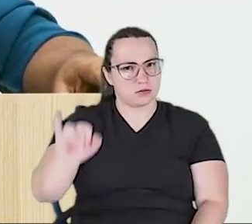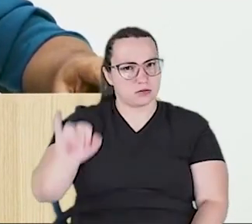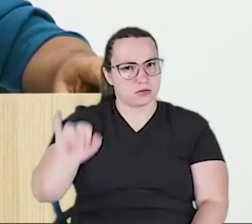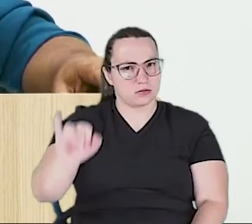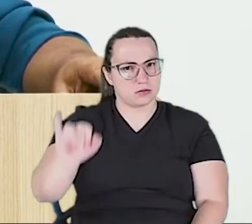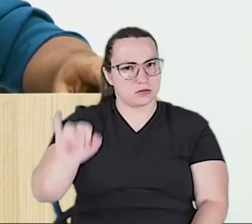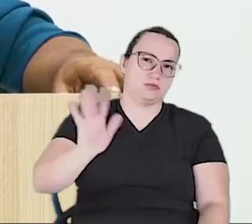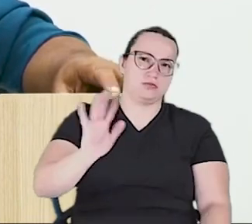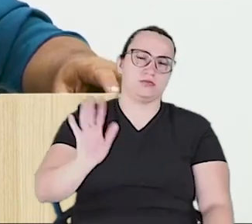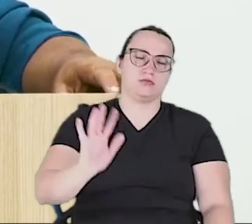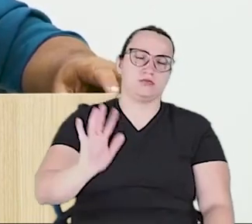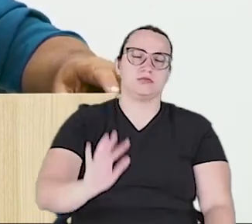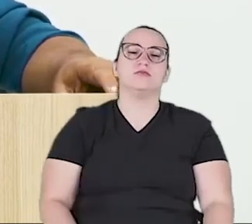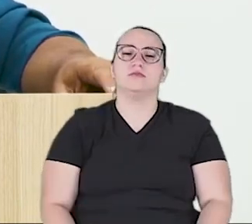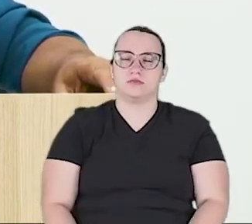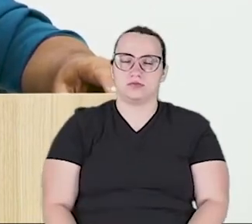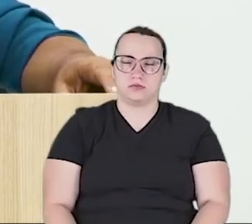para o momento e agradeço a todos. e eu tenho